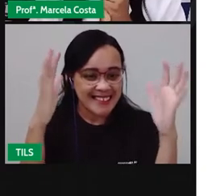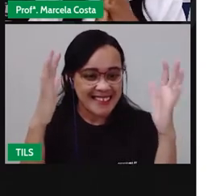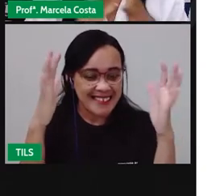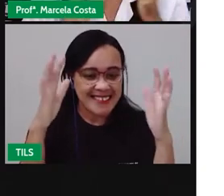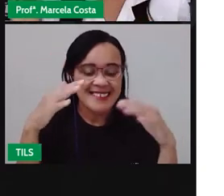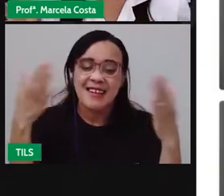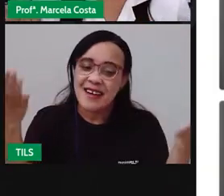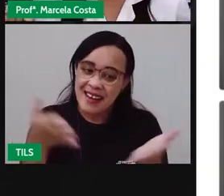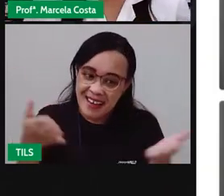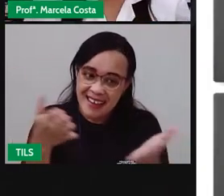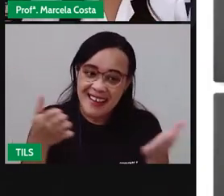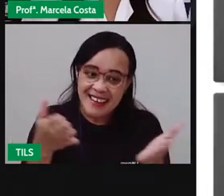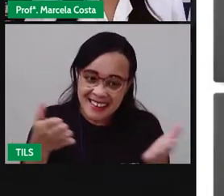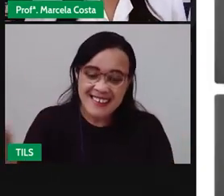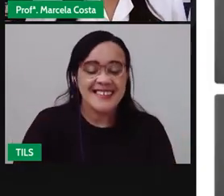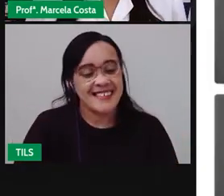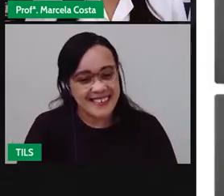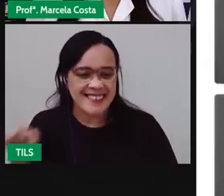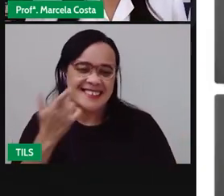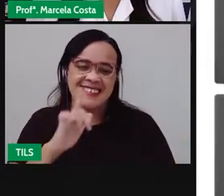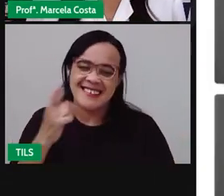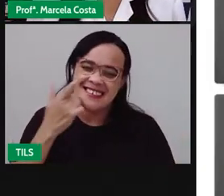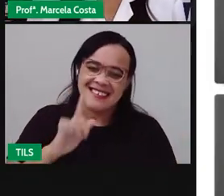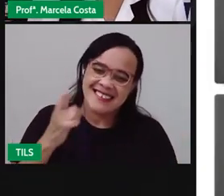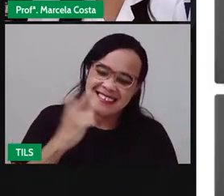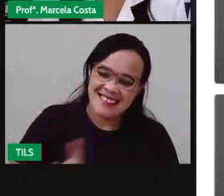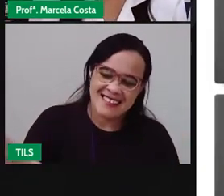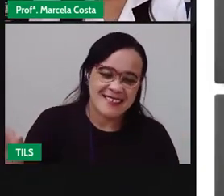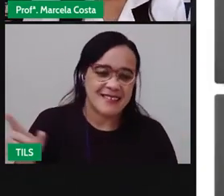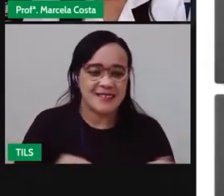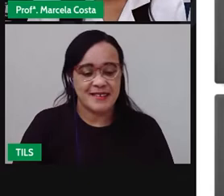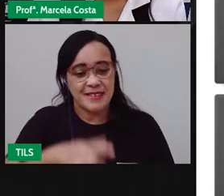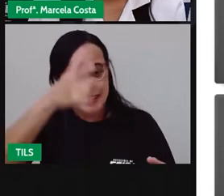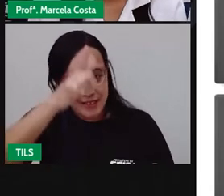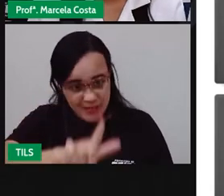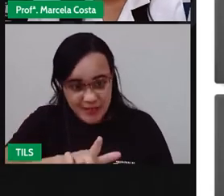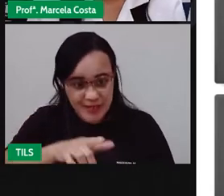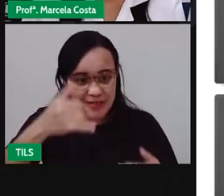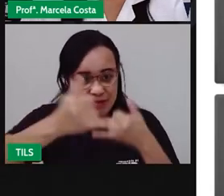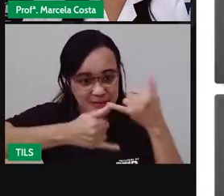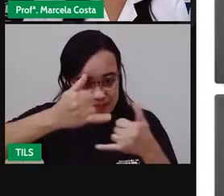Agora a gente conseguiu. Vamos de novo.